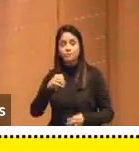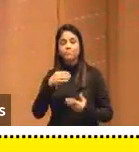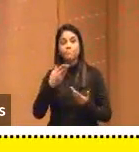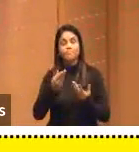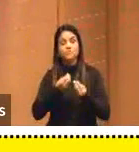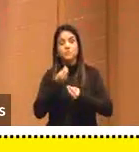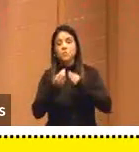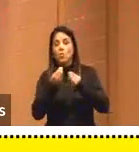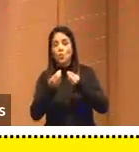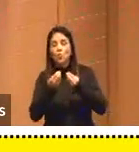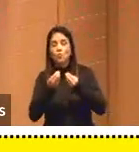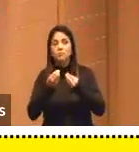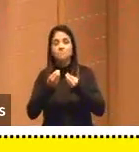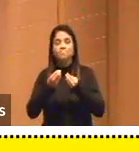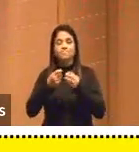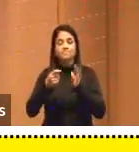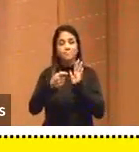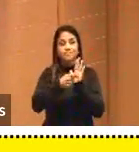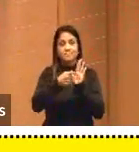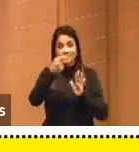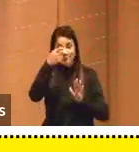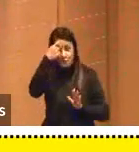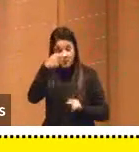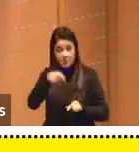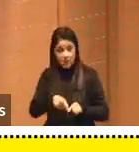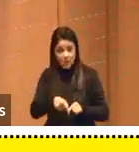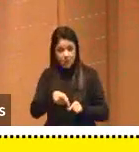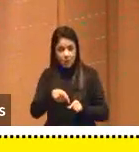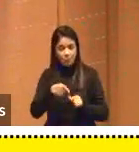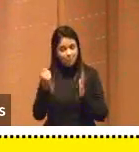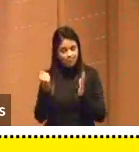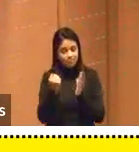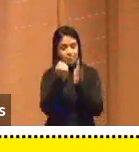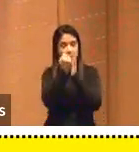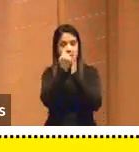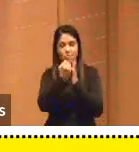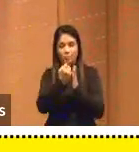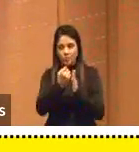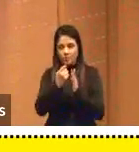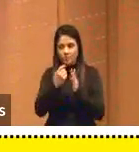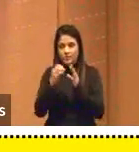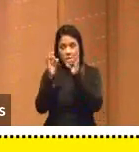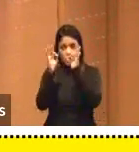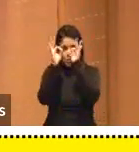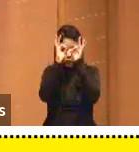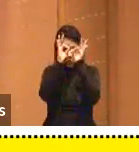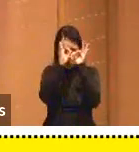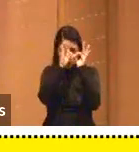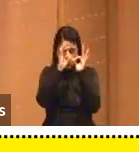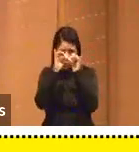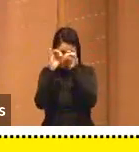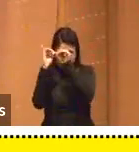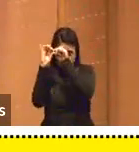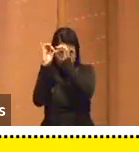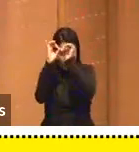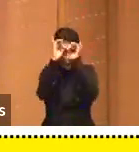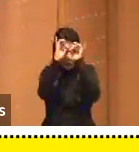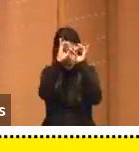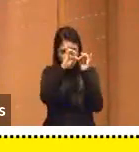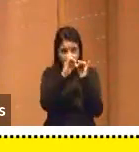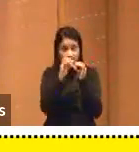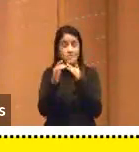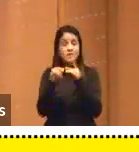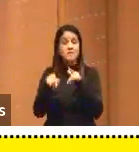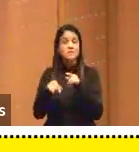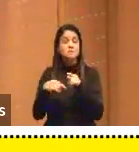sendo, neurônio artificial como sendo o marco teórico da IA. Bom, enfim, tem uma dúvida aí dos primeiros 10 anos de vida dela,